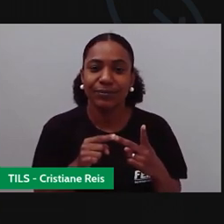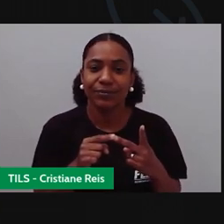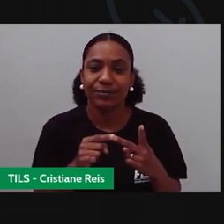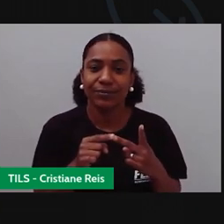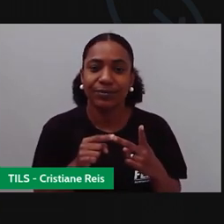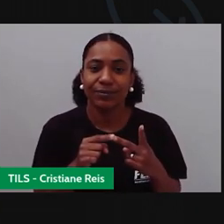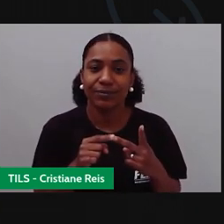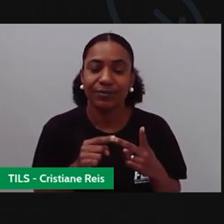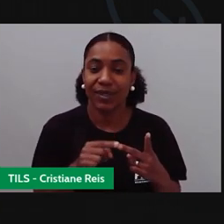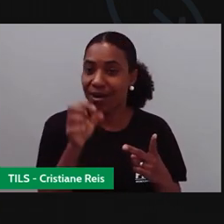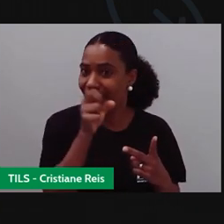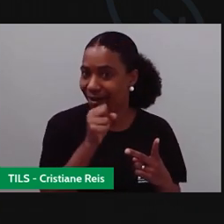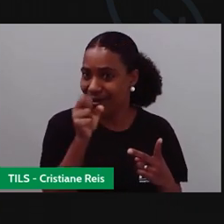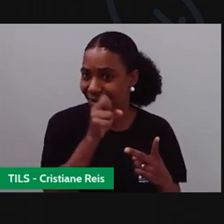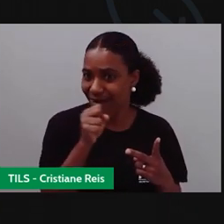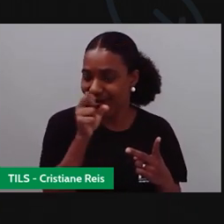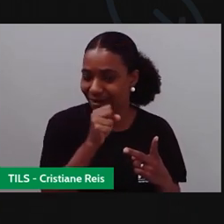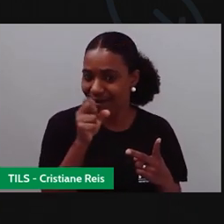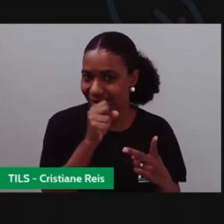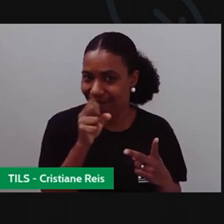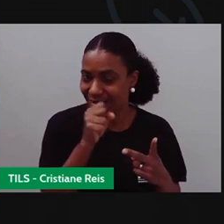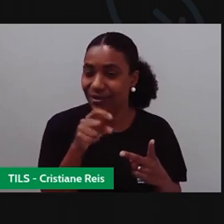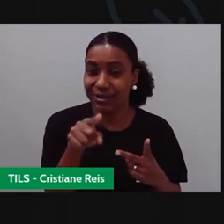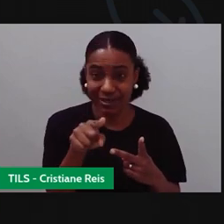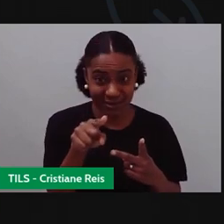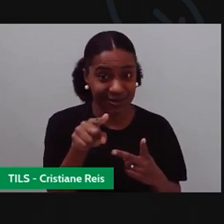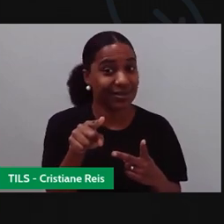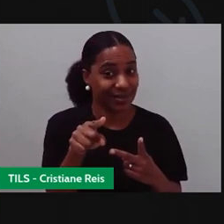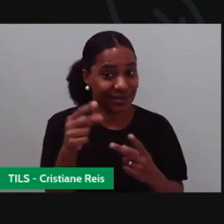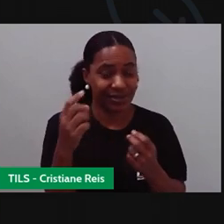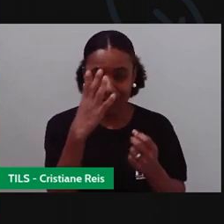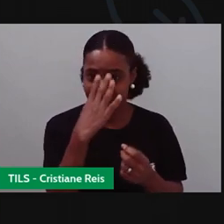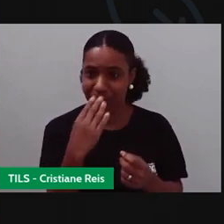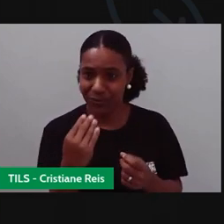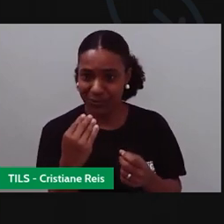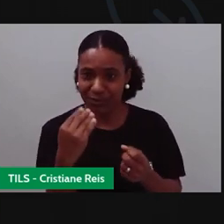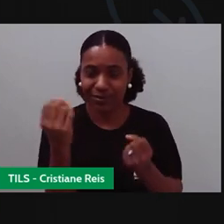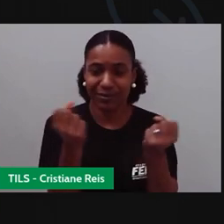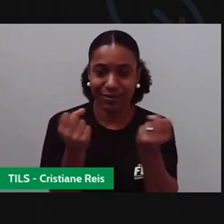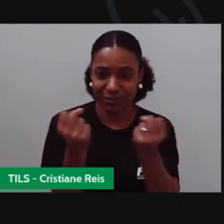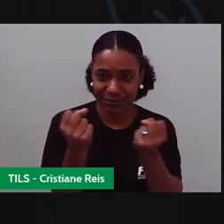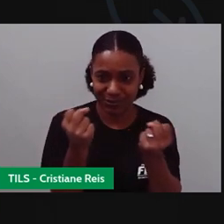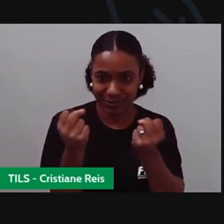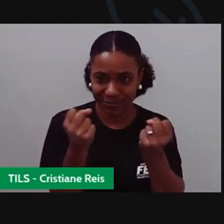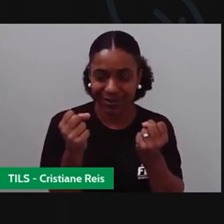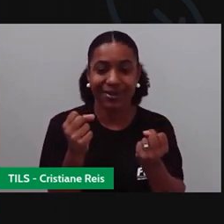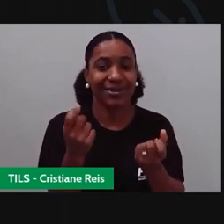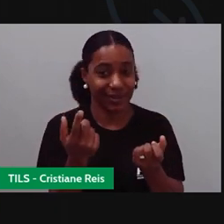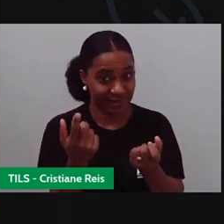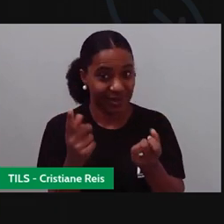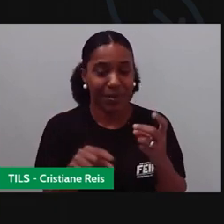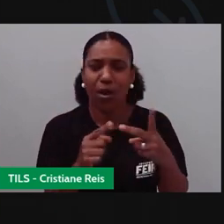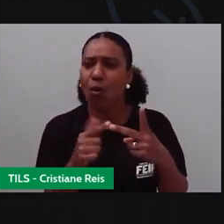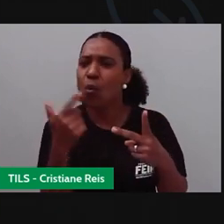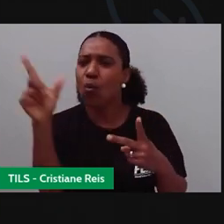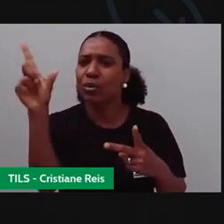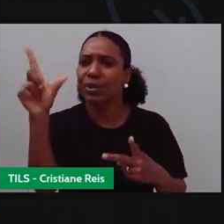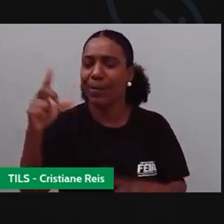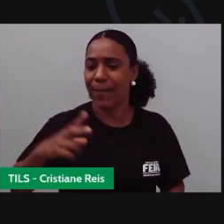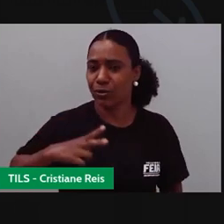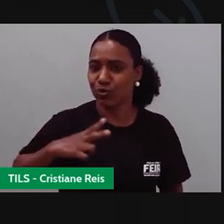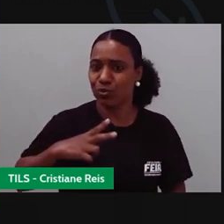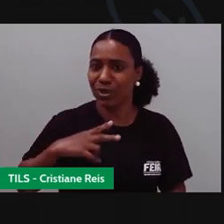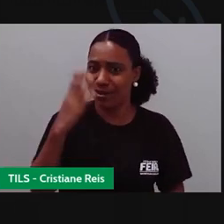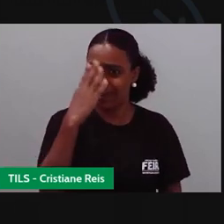Ó, de laranja dessa ambulância daqui. A Vitalmed, por exemplo, que é uma ambulância particular, utiliza as cores